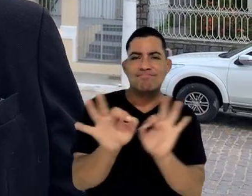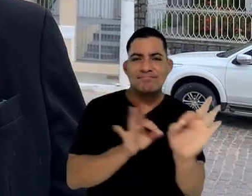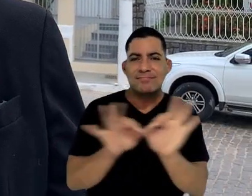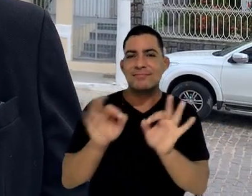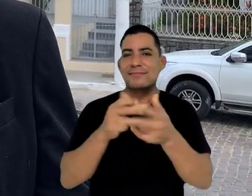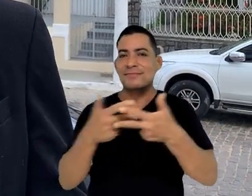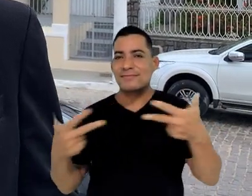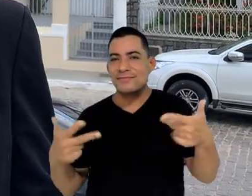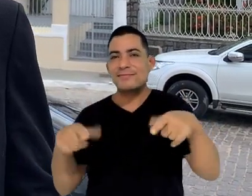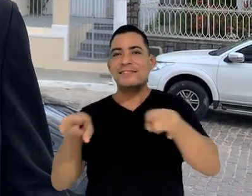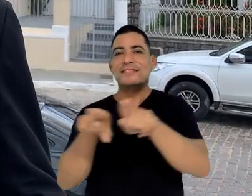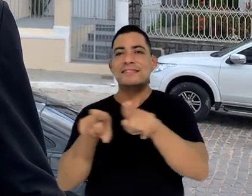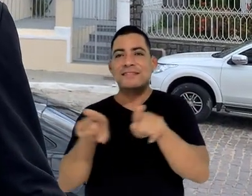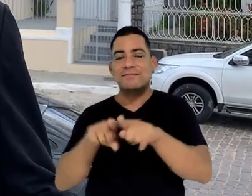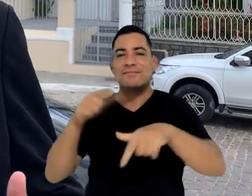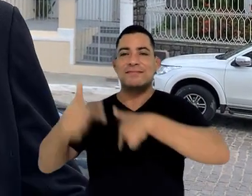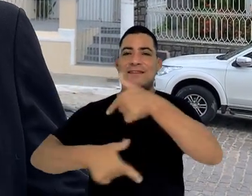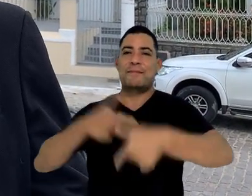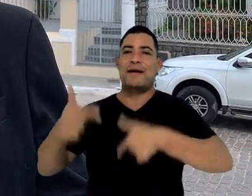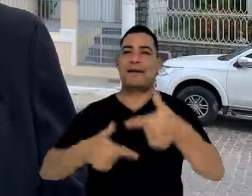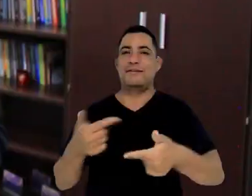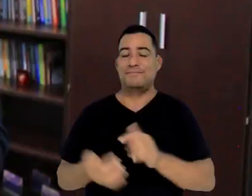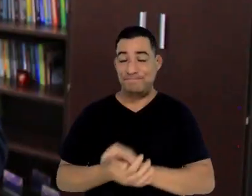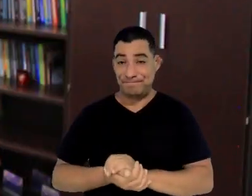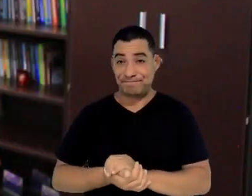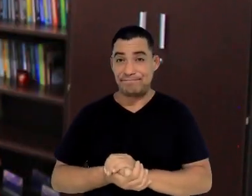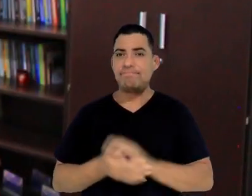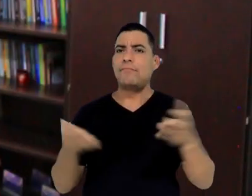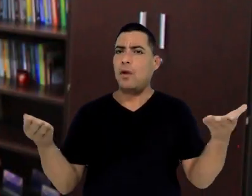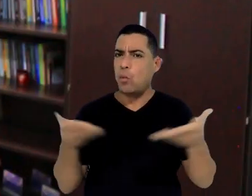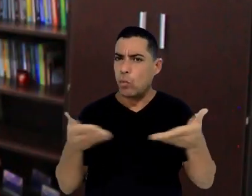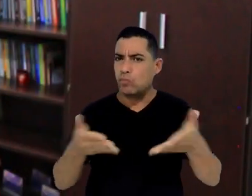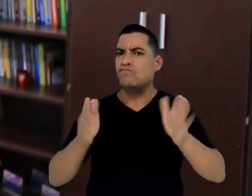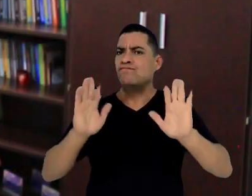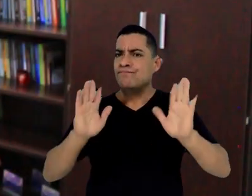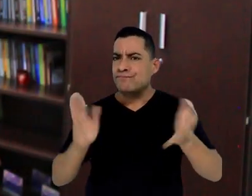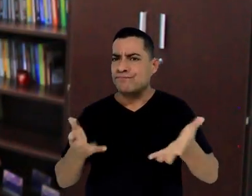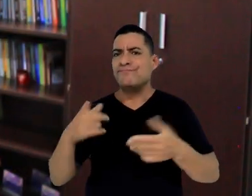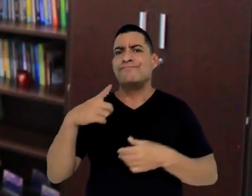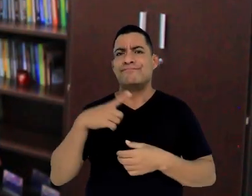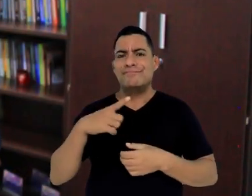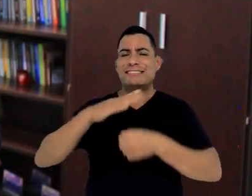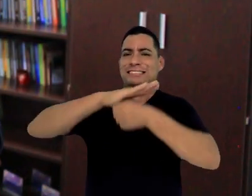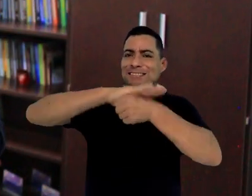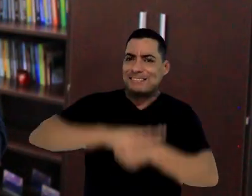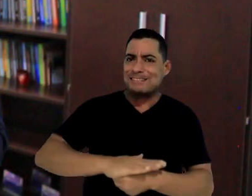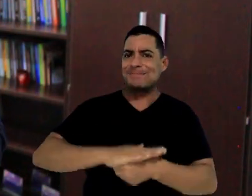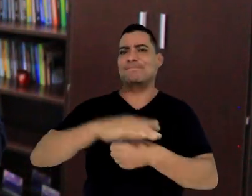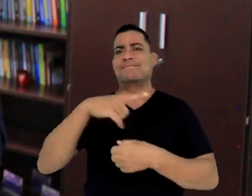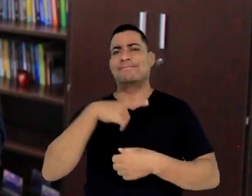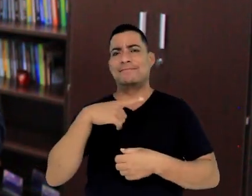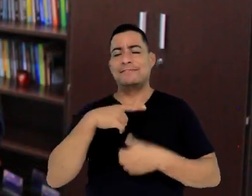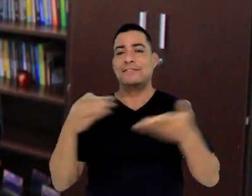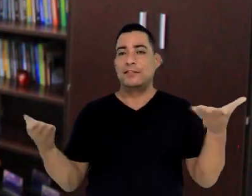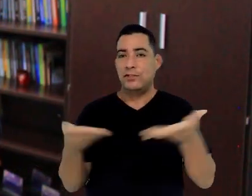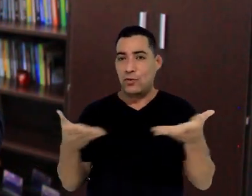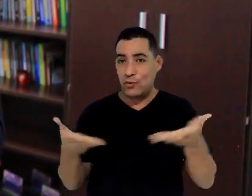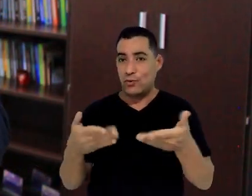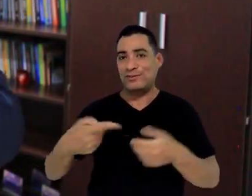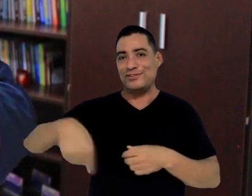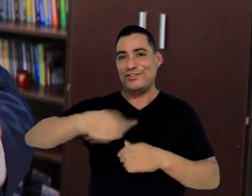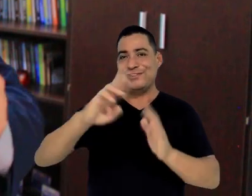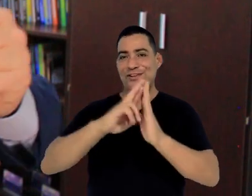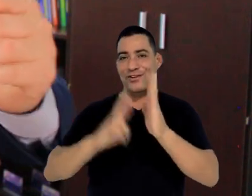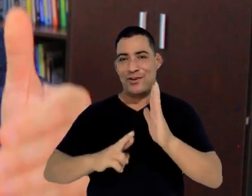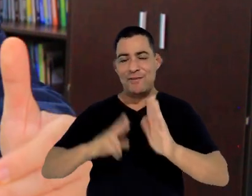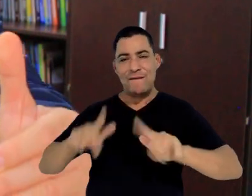procedimentos, de instrumentalização. Mesmo no cenário de forte restrição orçamentária, estamos dando